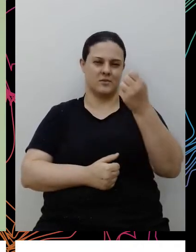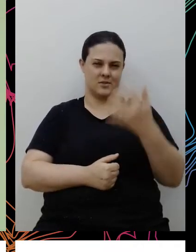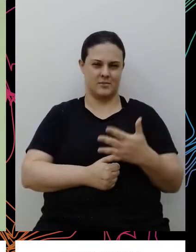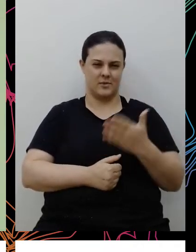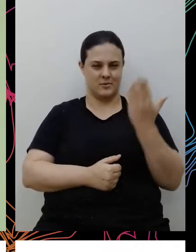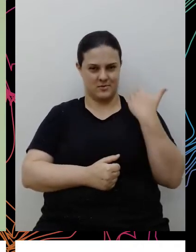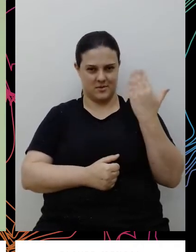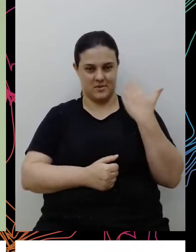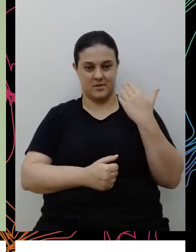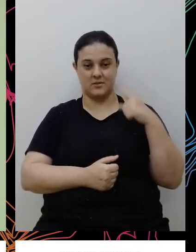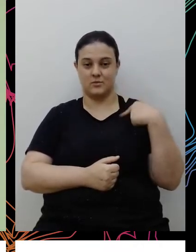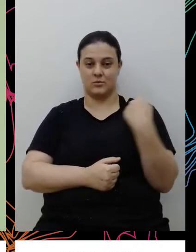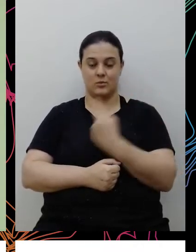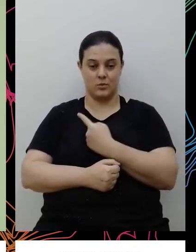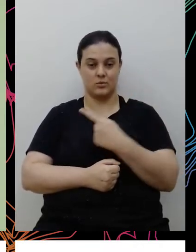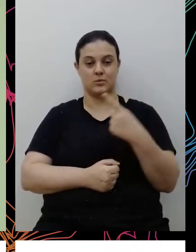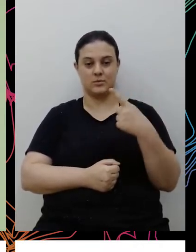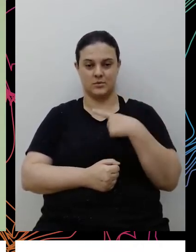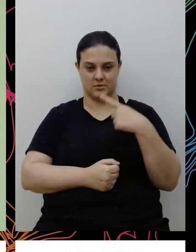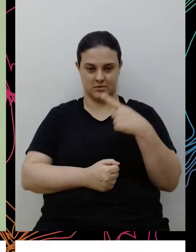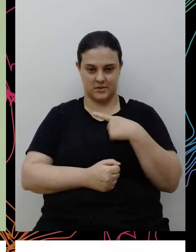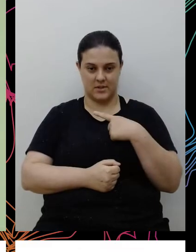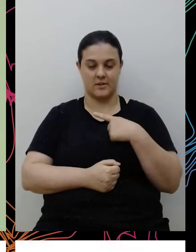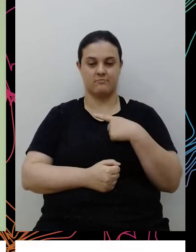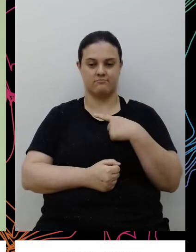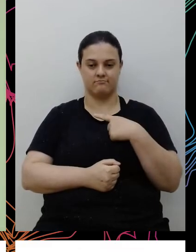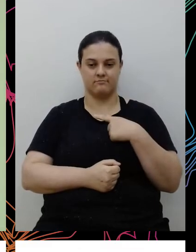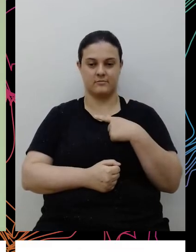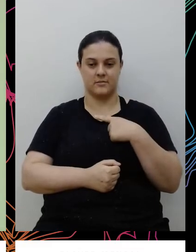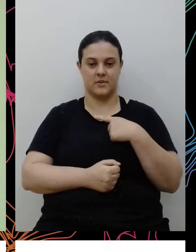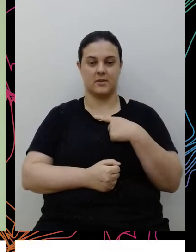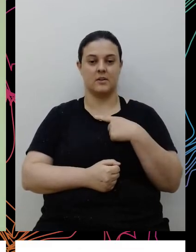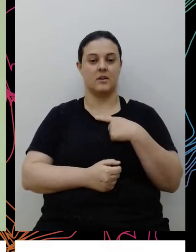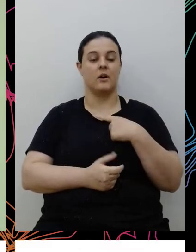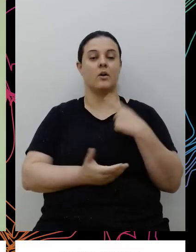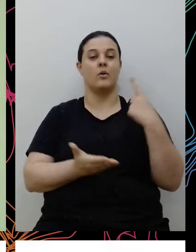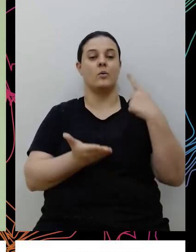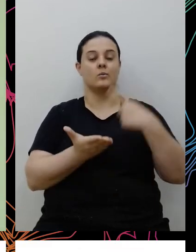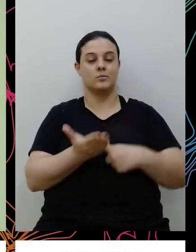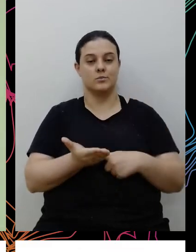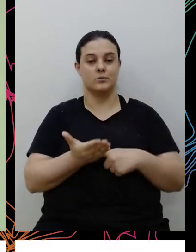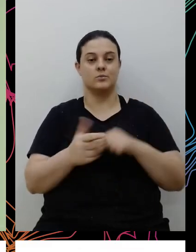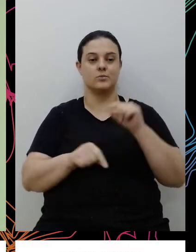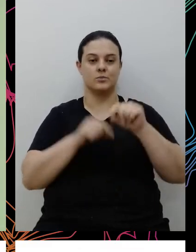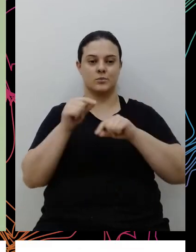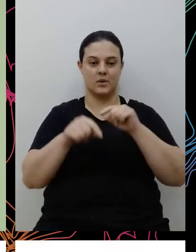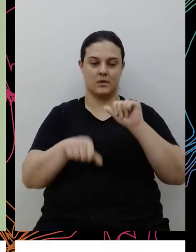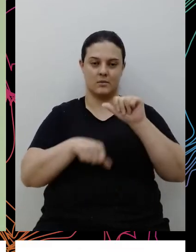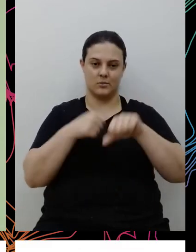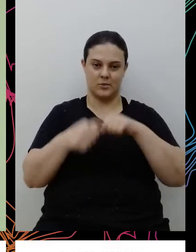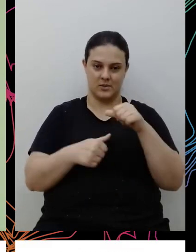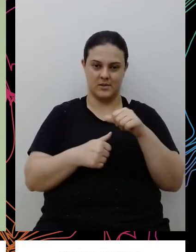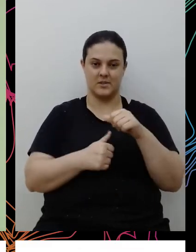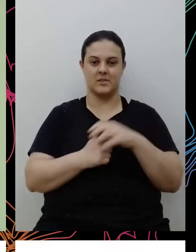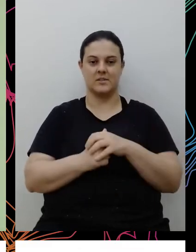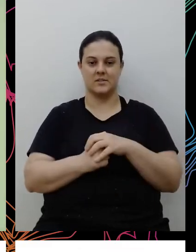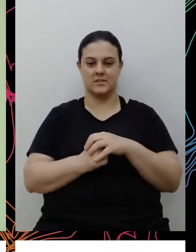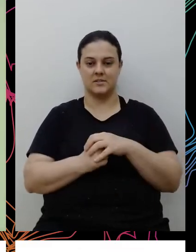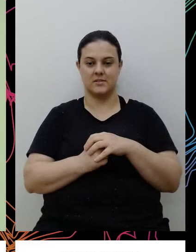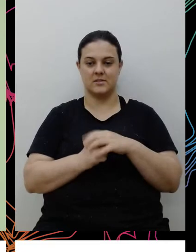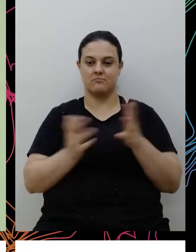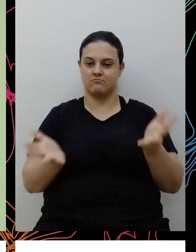de que todos temos parte nisso, todas e todos temos parte nessa mudança da sociedade, de impulsionar